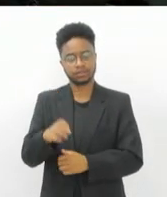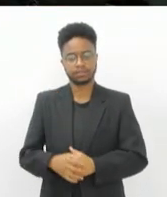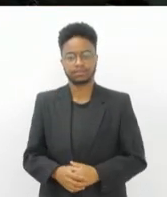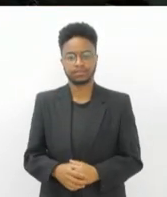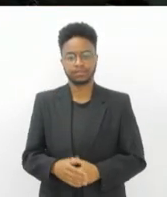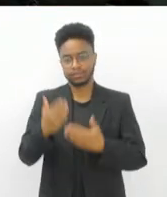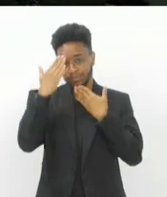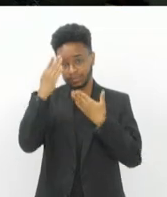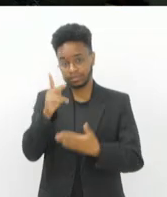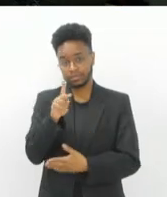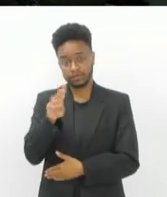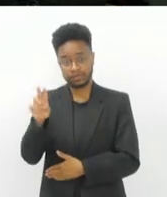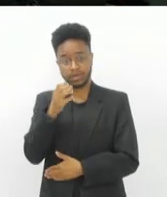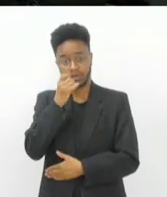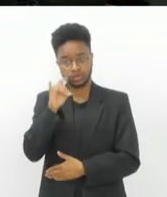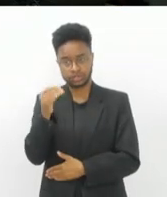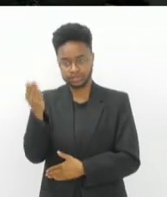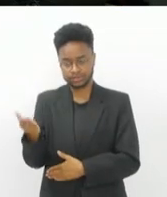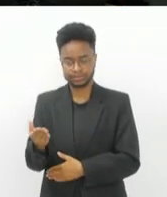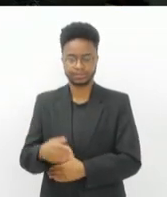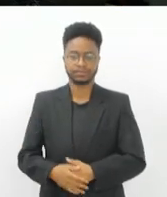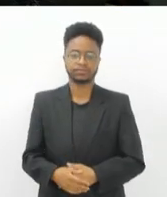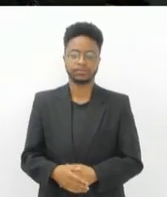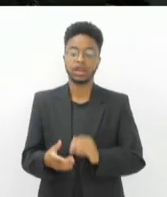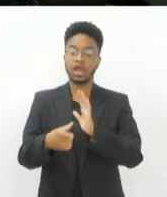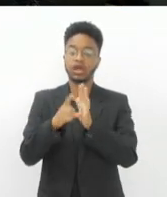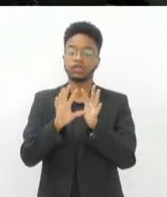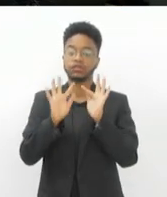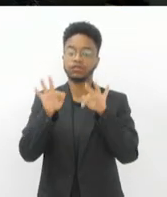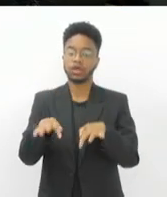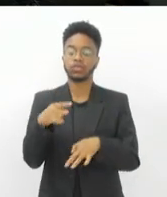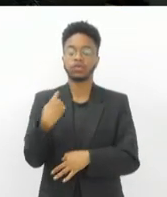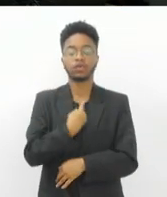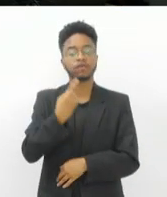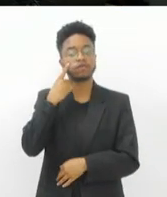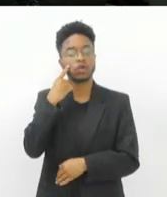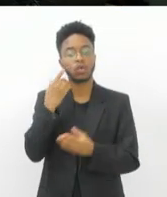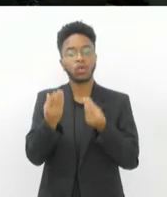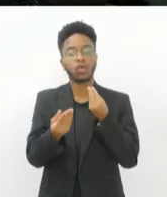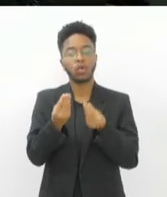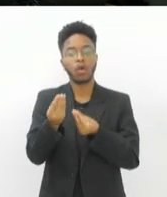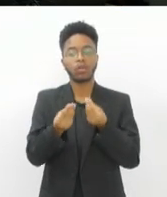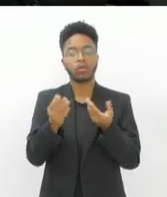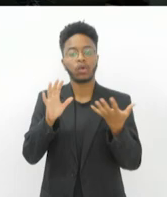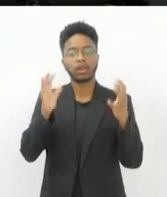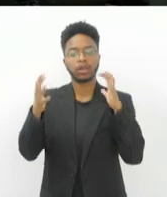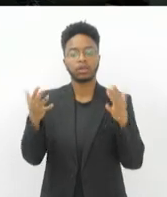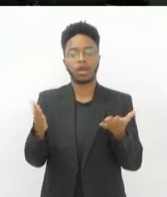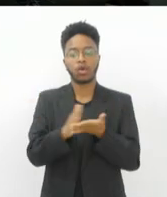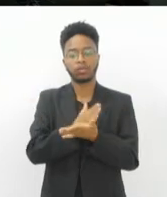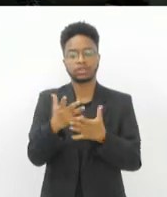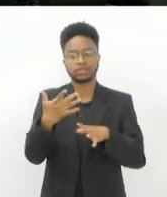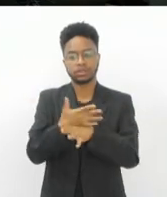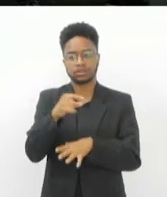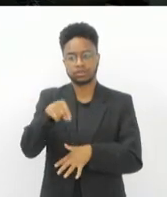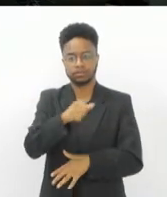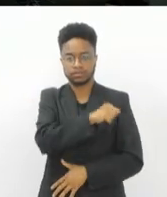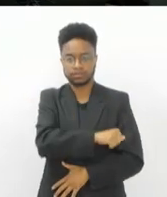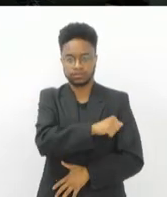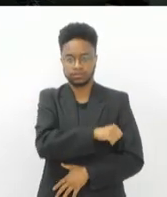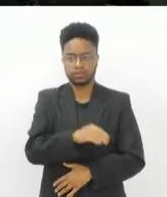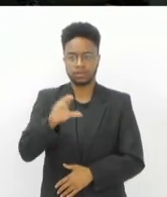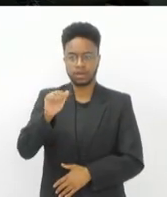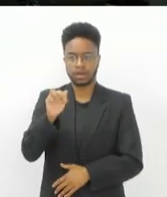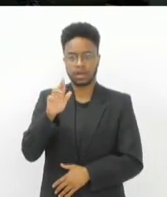Obrigado, PV. Um bom dia para você. E antes de encerrar, vamos dar uma olhada no tempo em algumas cidades do Estado. Aqui na tela,